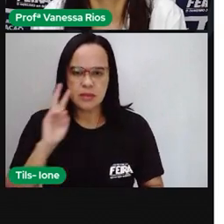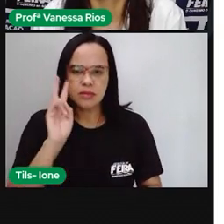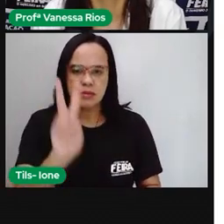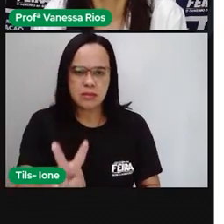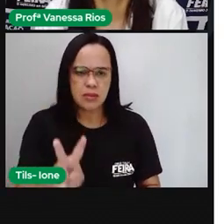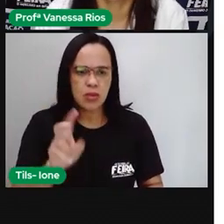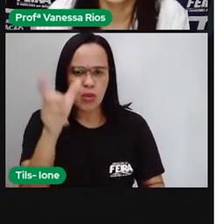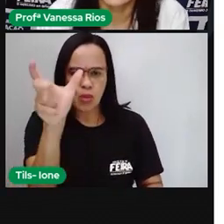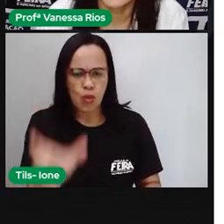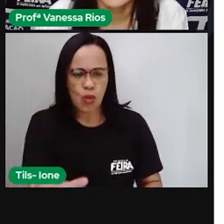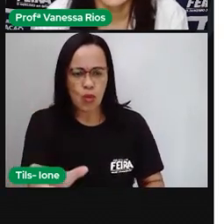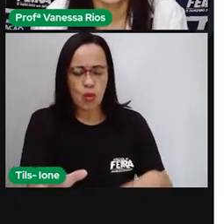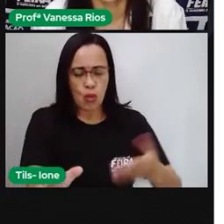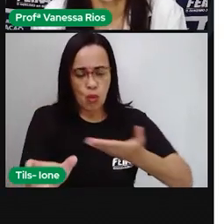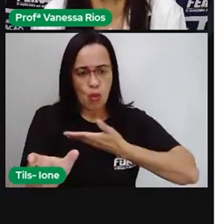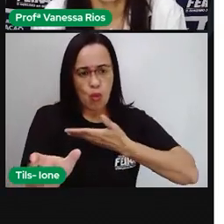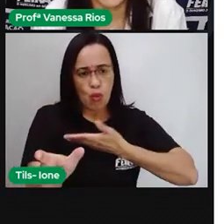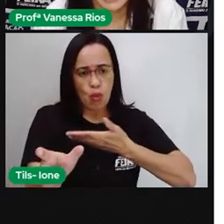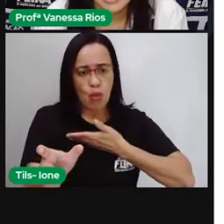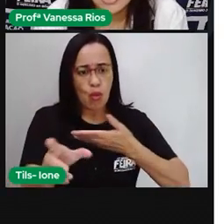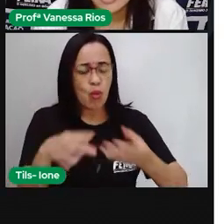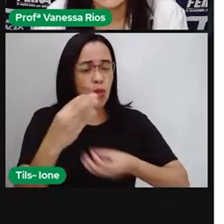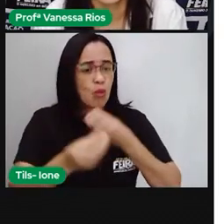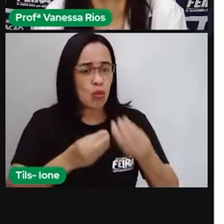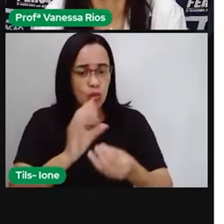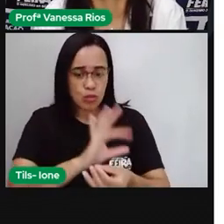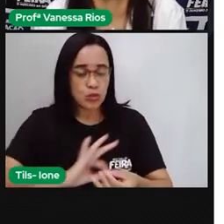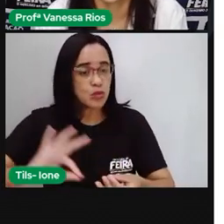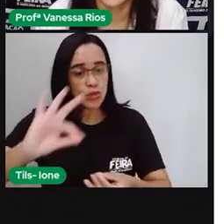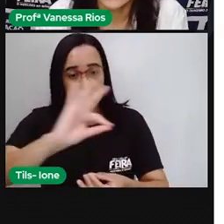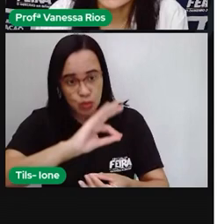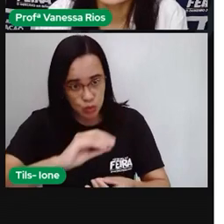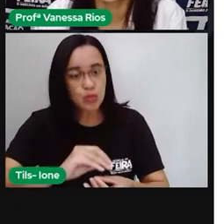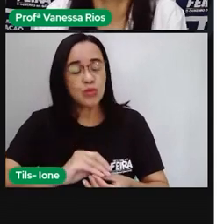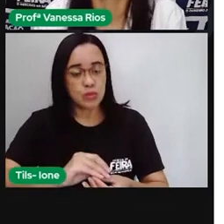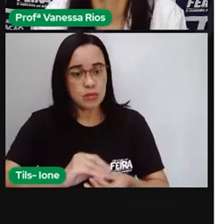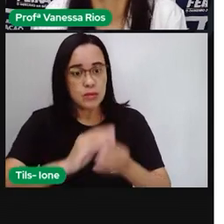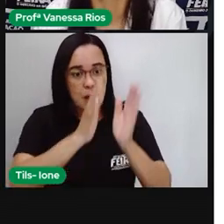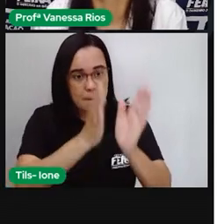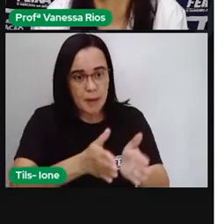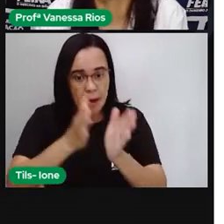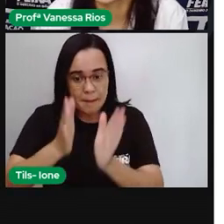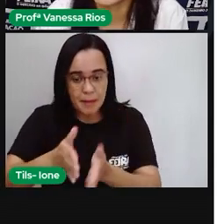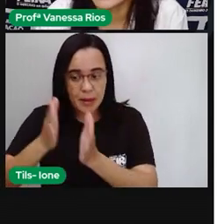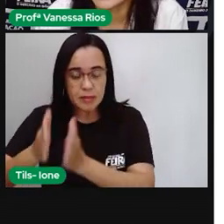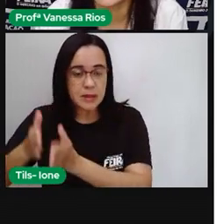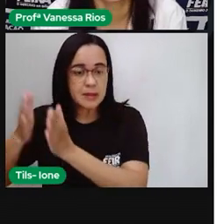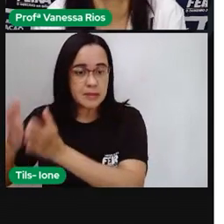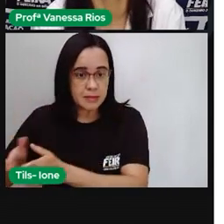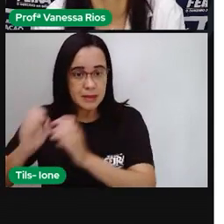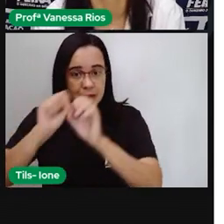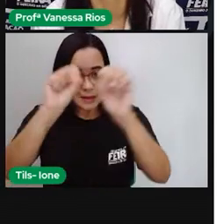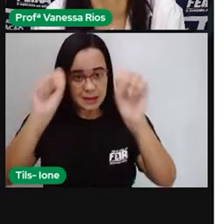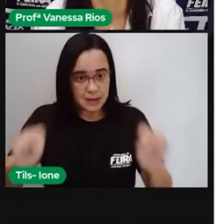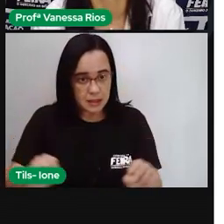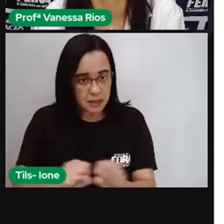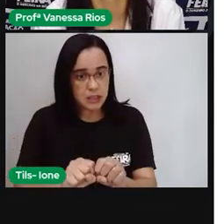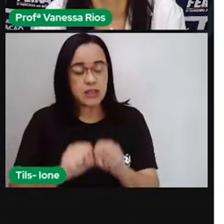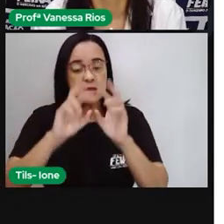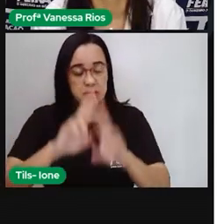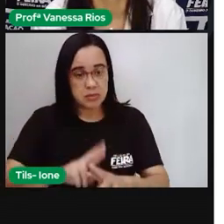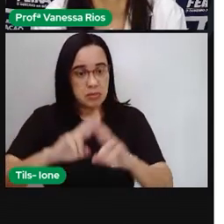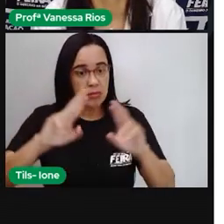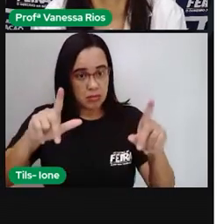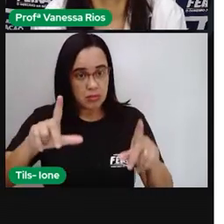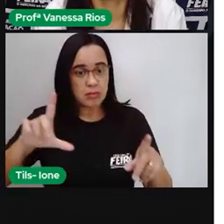corpo é um todo. Existem partes, existem órgãos, existem sistemas aí com funções diferentes,